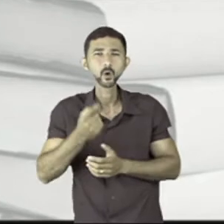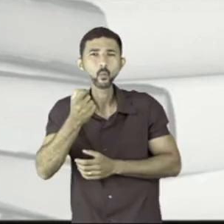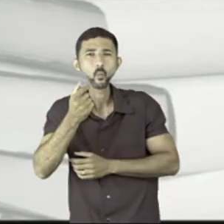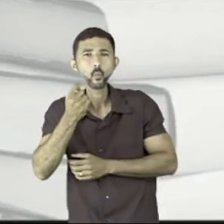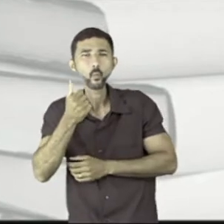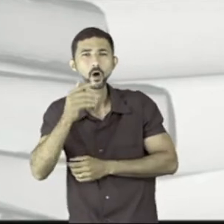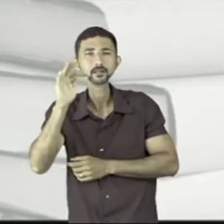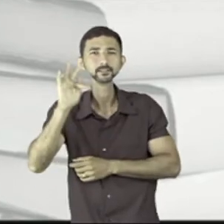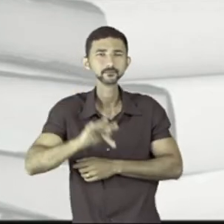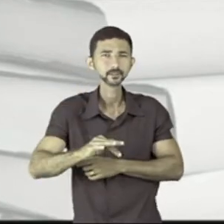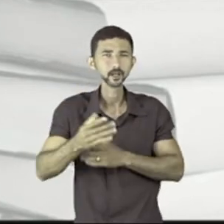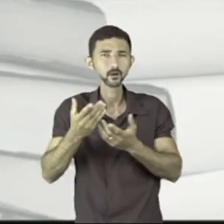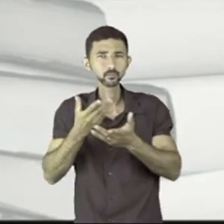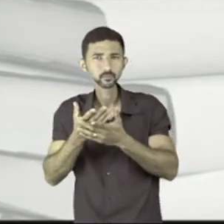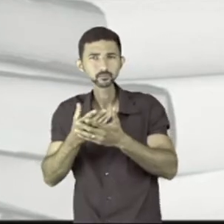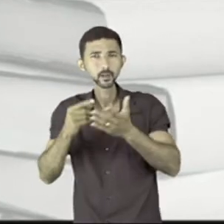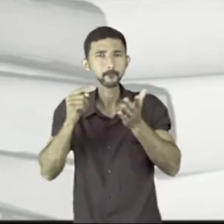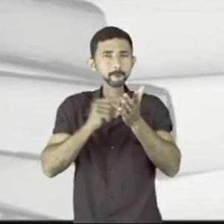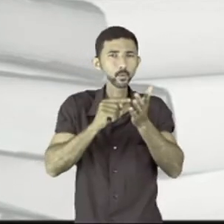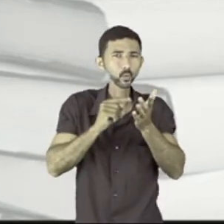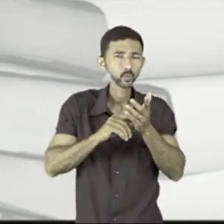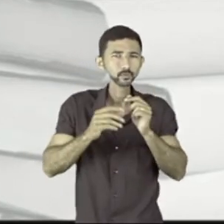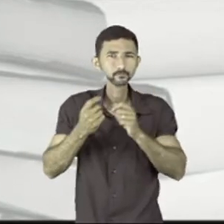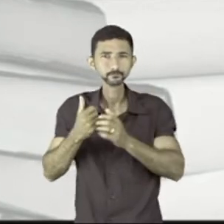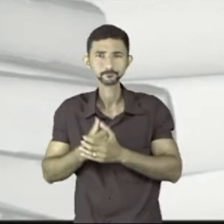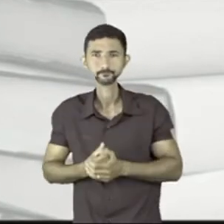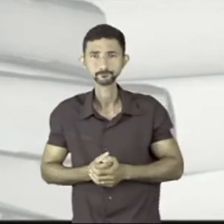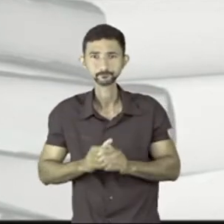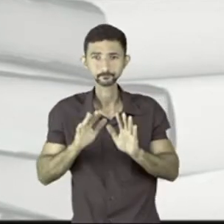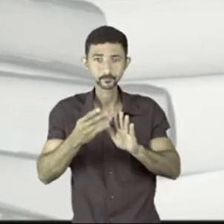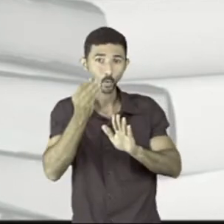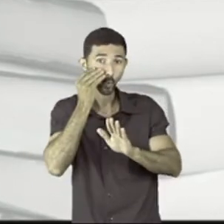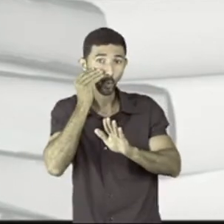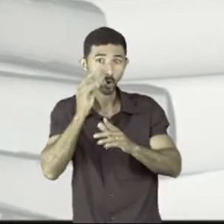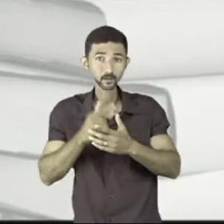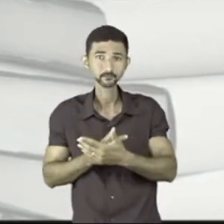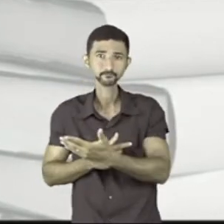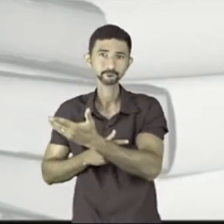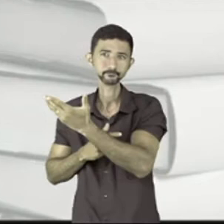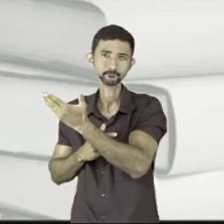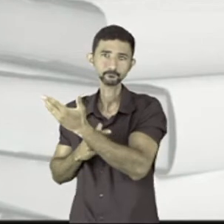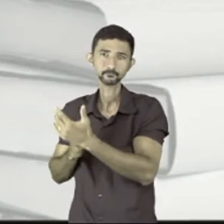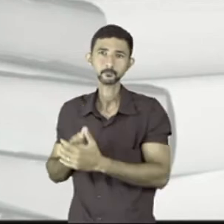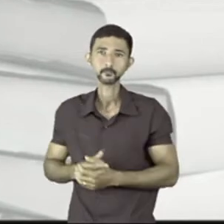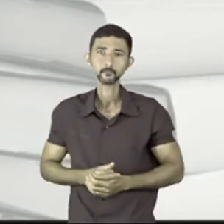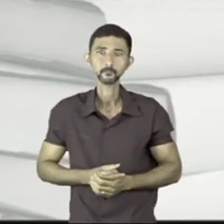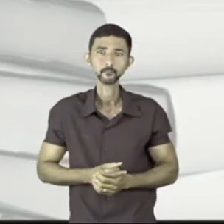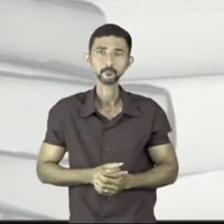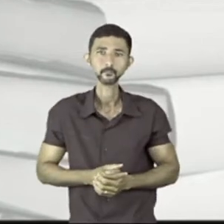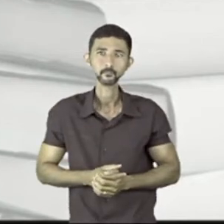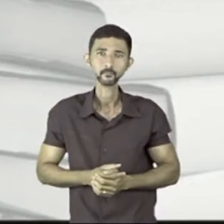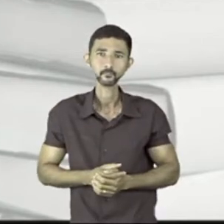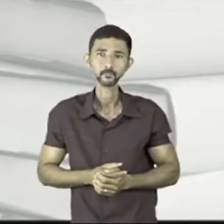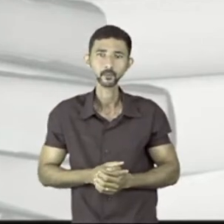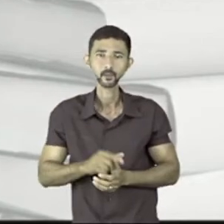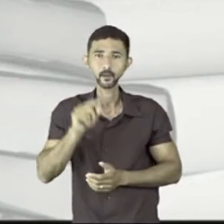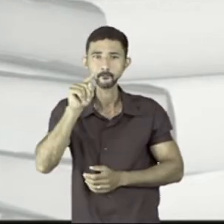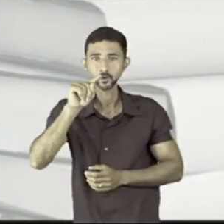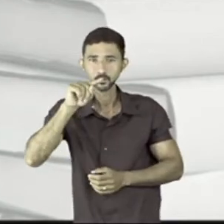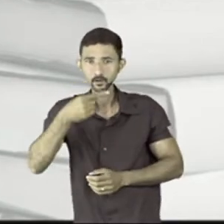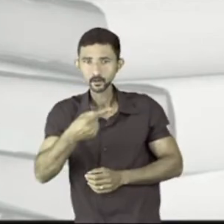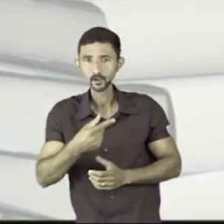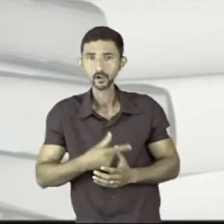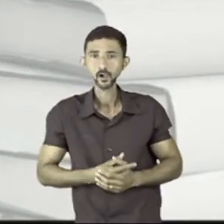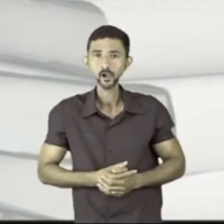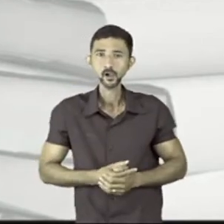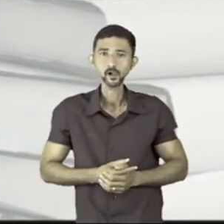finalizando essa questão relacionada à pontuação, eu quero chamar a sua atenção para esse sinalzinho bem aqui, tá bom? Ele é o ponto